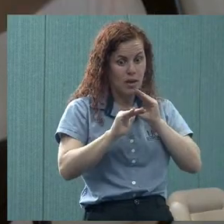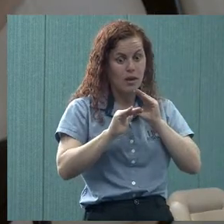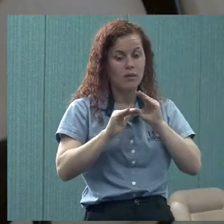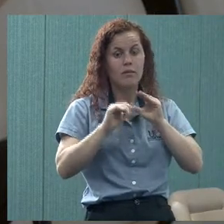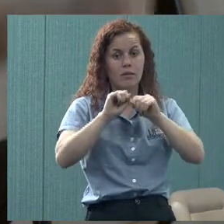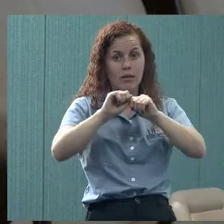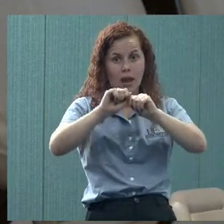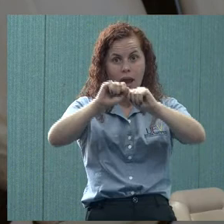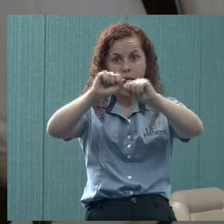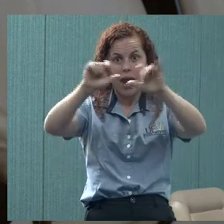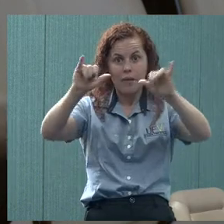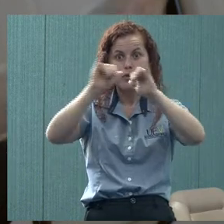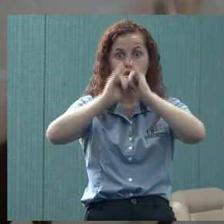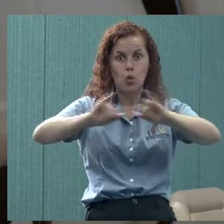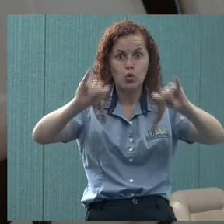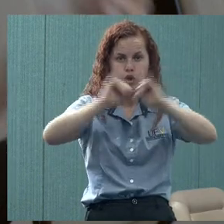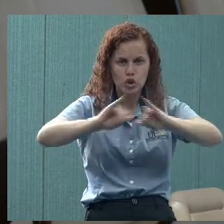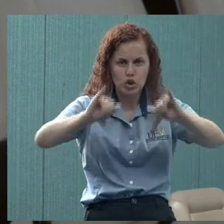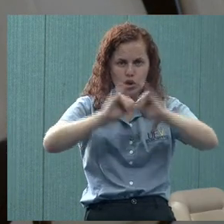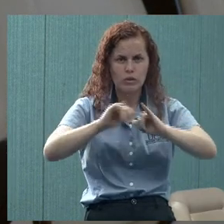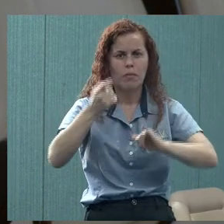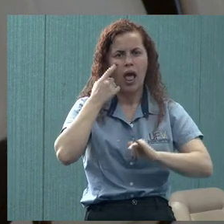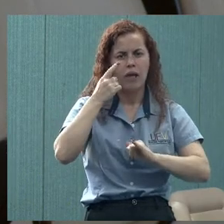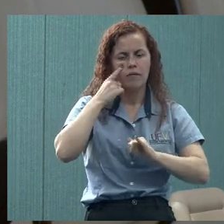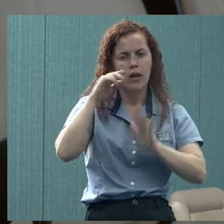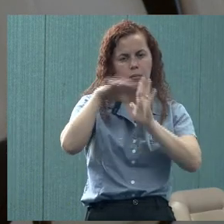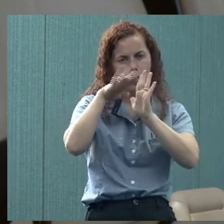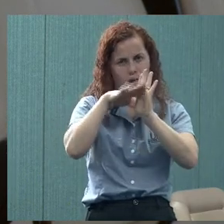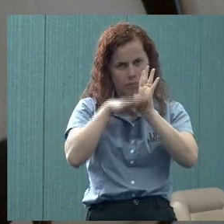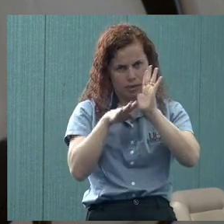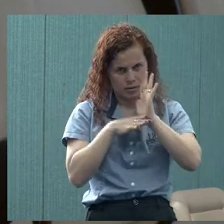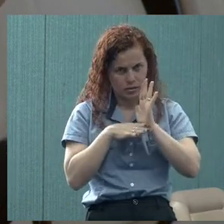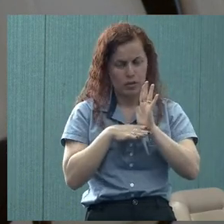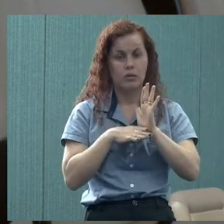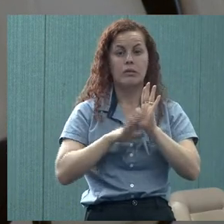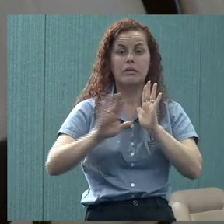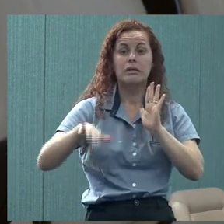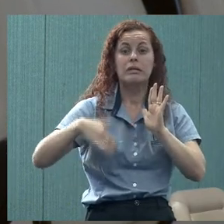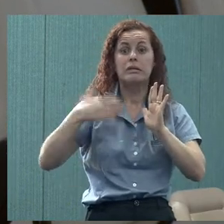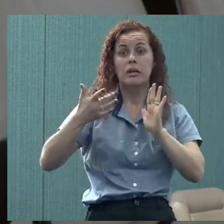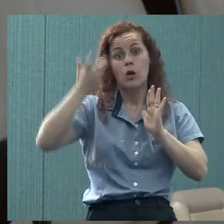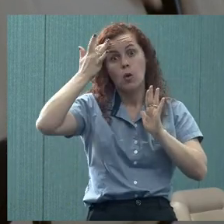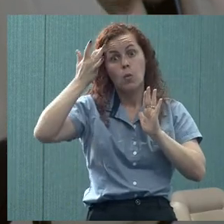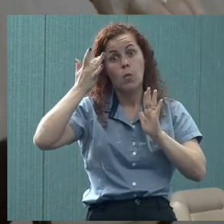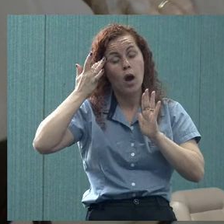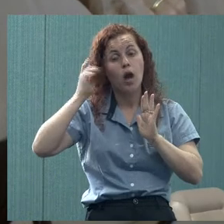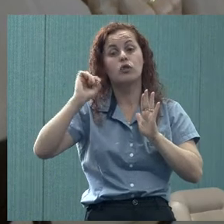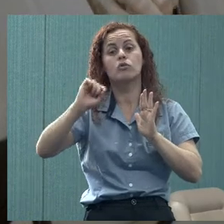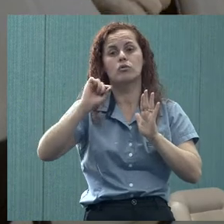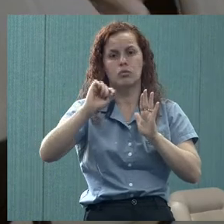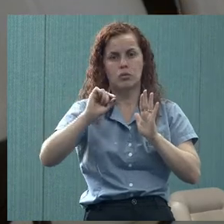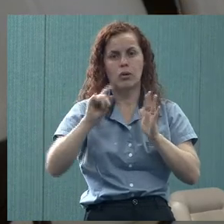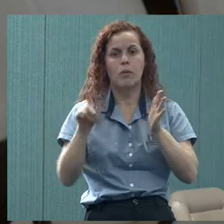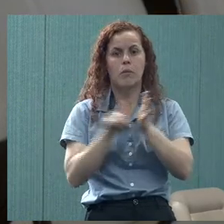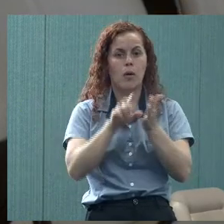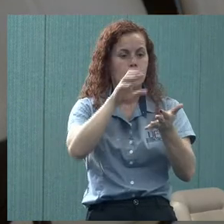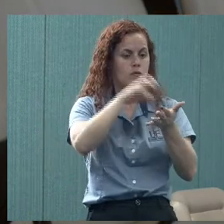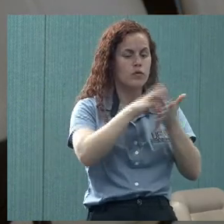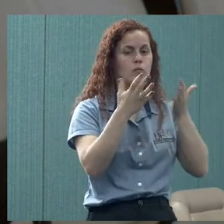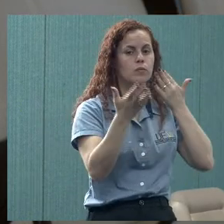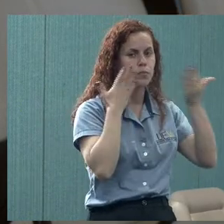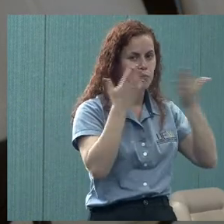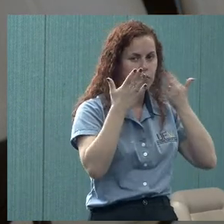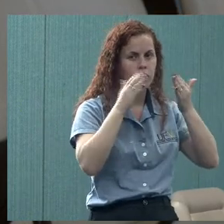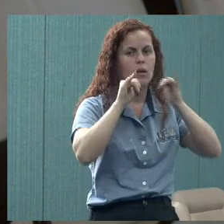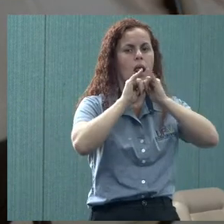vinham no e-mail, para ver o que era a programação. Então, eu acho que, como vocês estão fazendo na divisão psicossocial, lançar